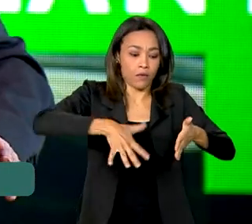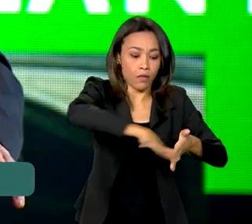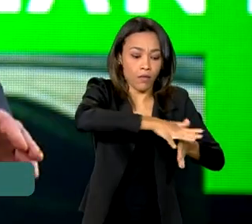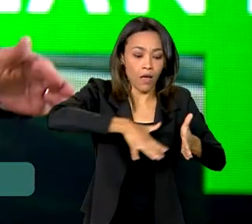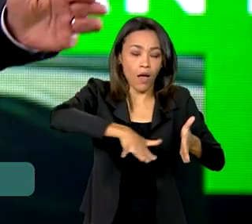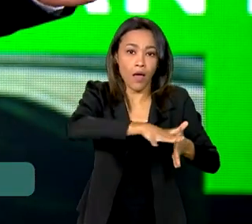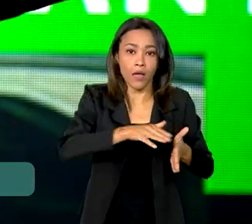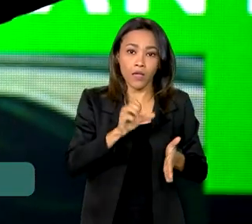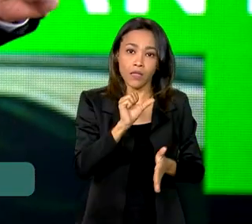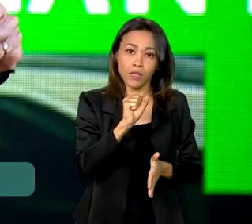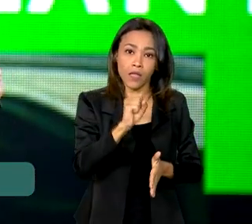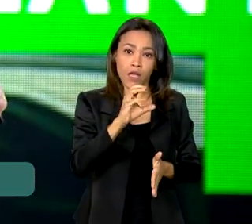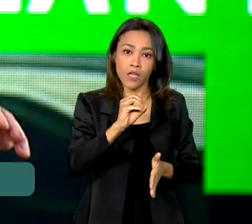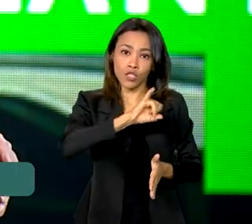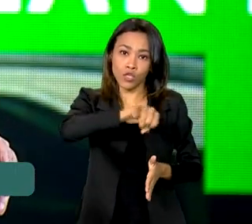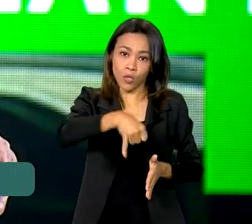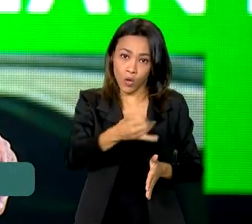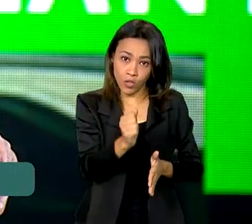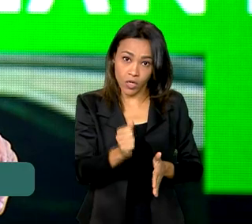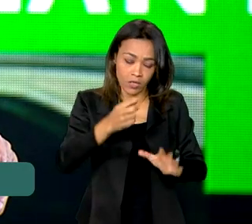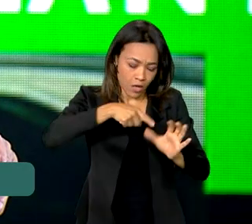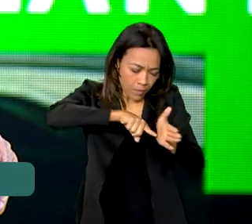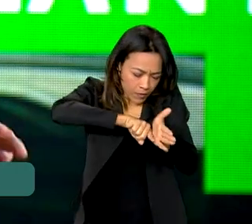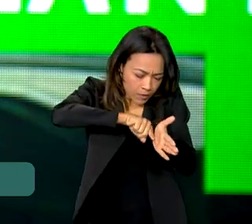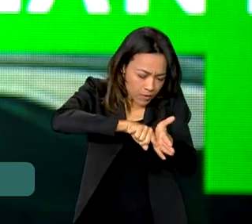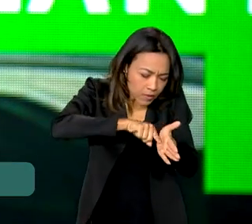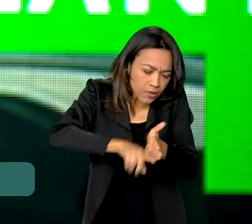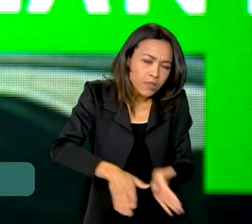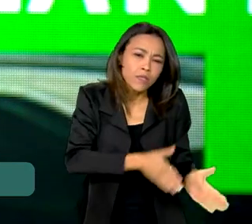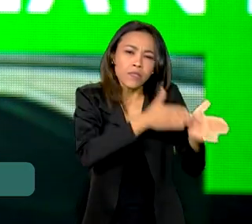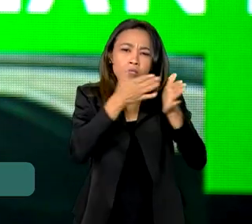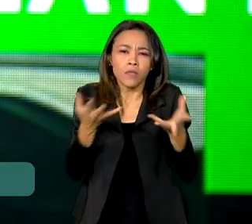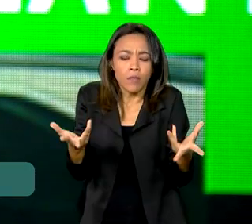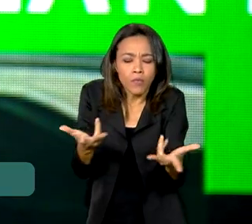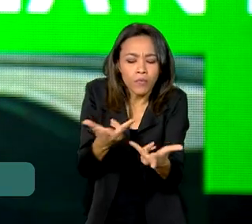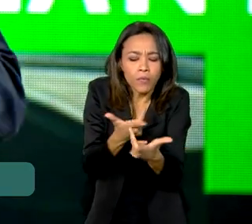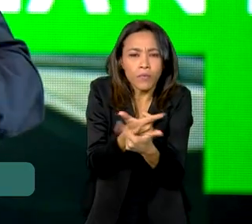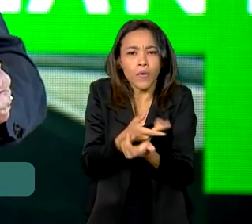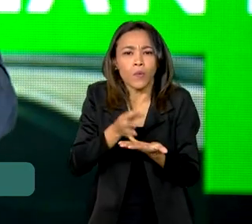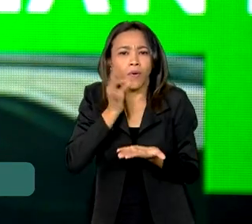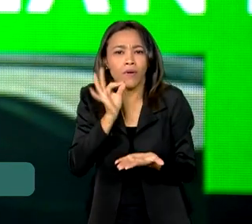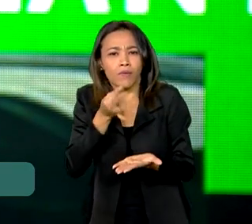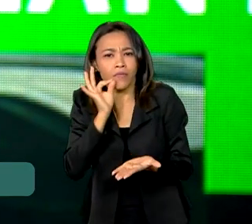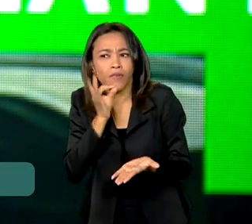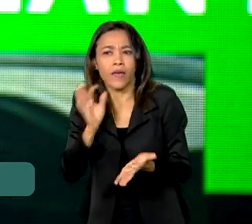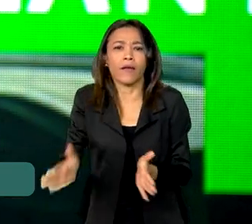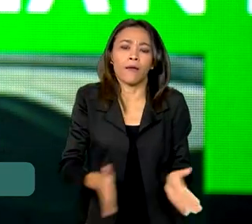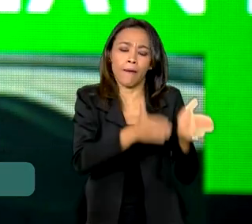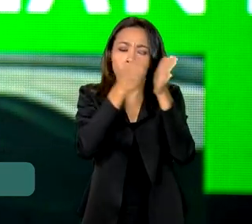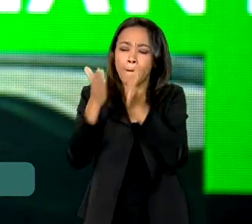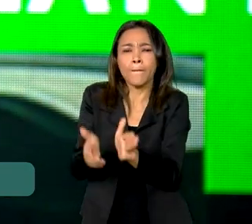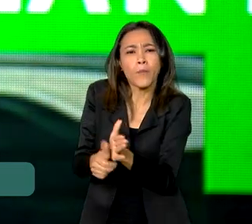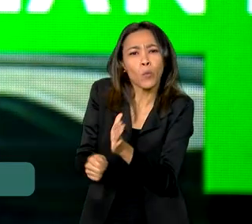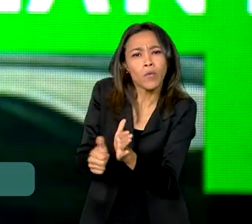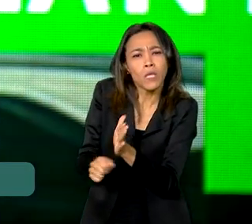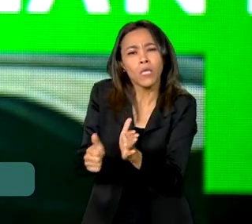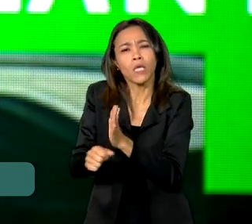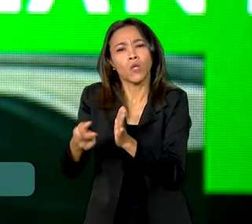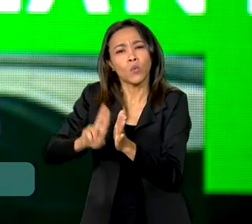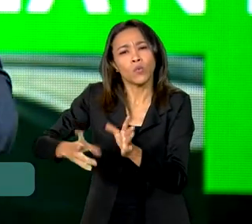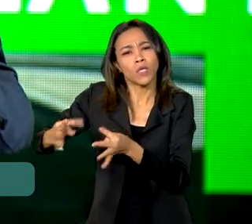do aperfeiçoamento na qualidade do nosso café, do aperfeiçoamento que nós temos no milho, seja, tantas outras coisas extraordinárias